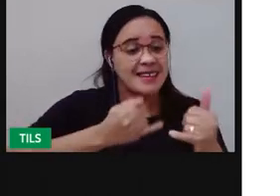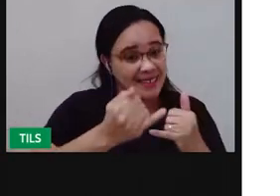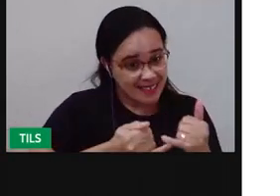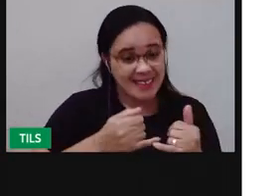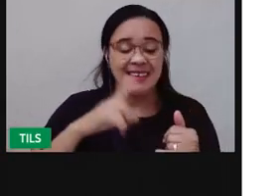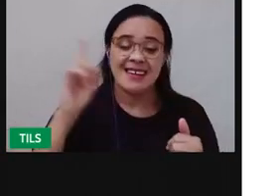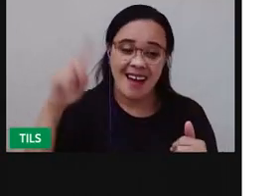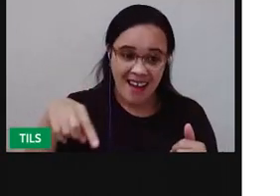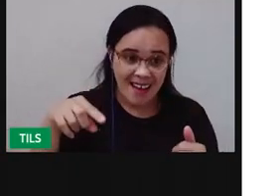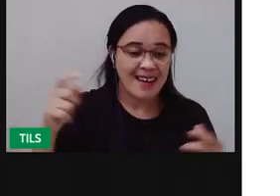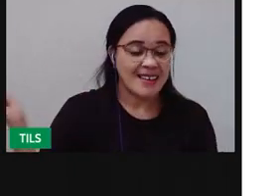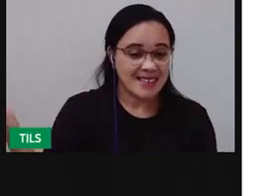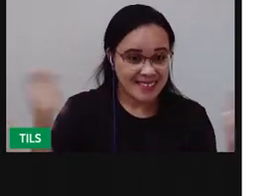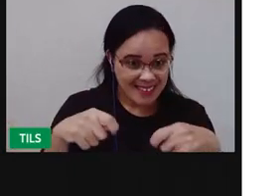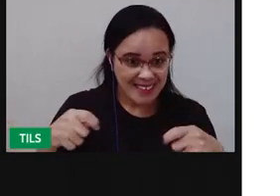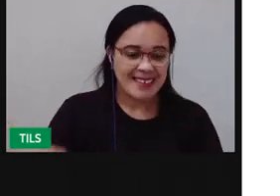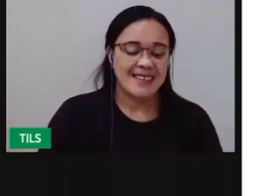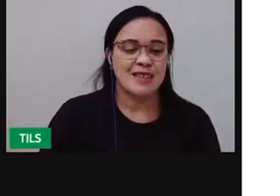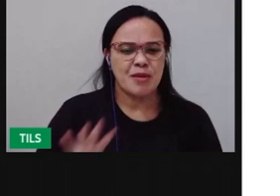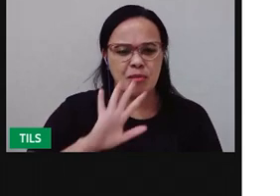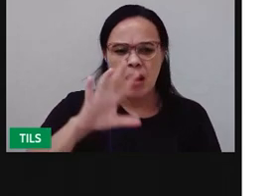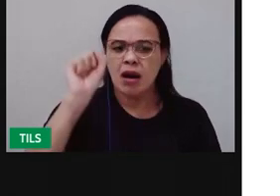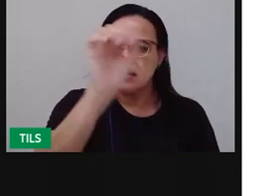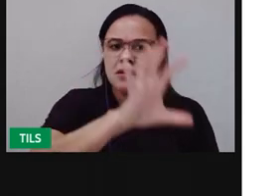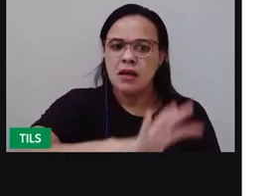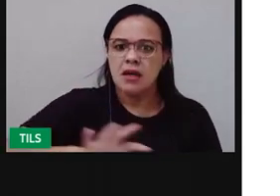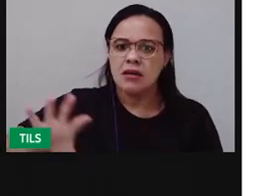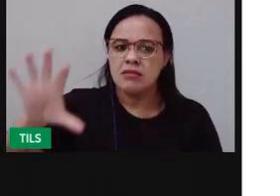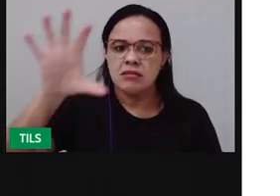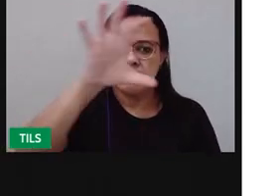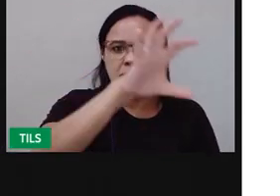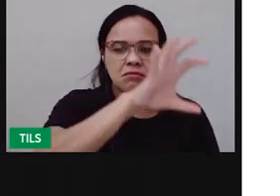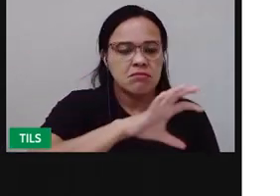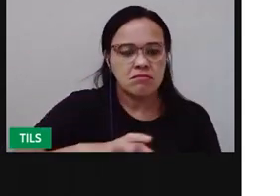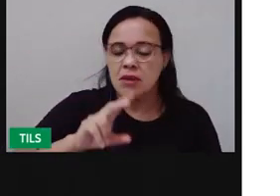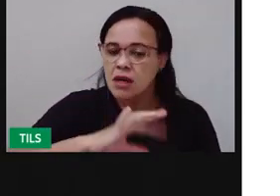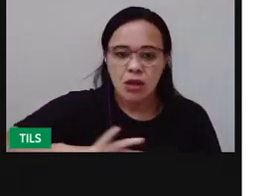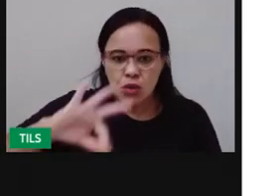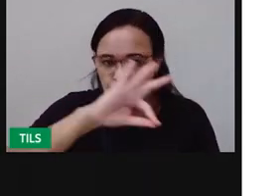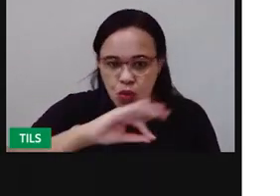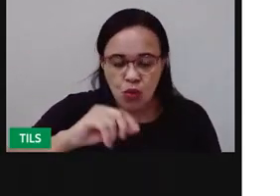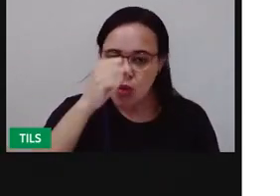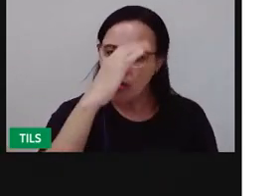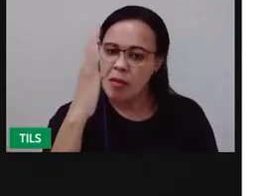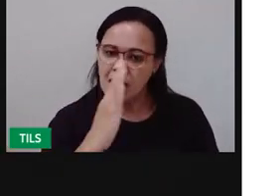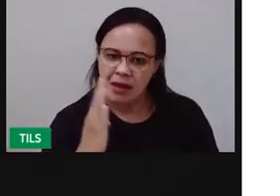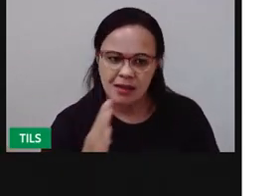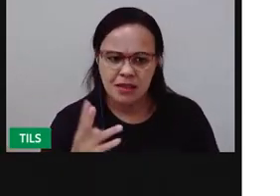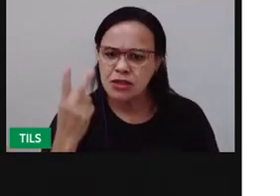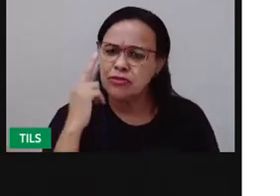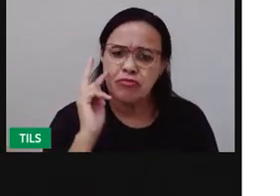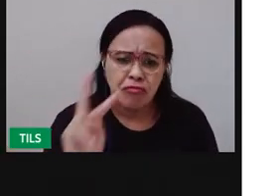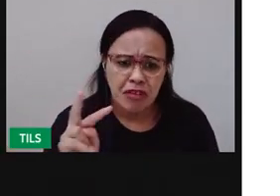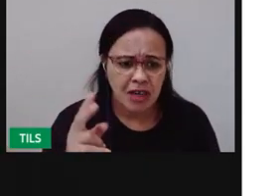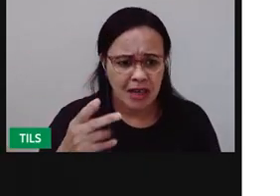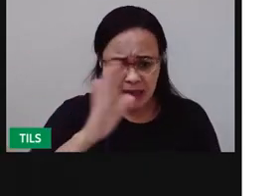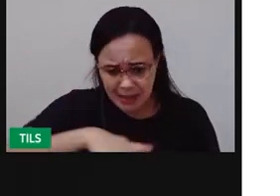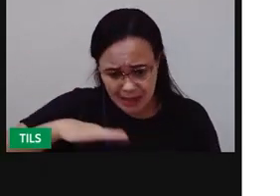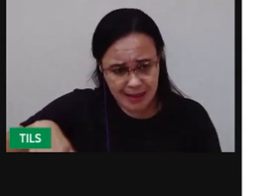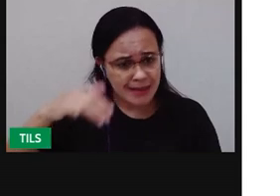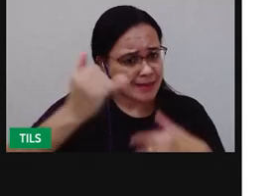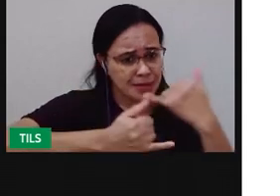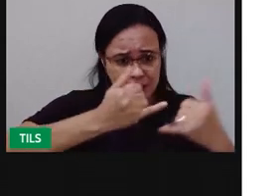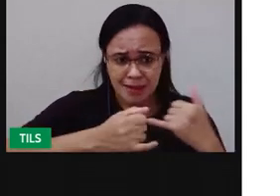Enquanto em outras regiões do Brasil, quase não se vê brincadeira na rua, o Nordeste cultiva e